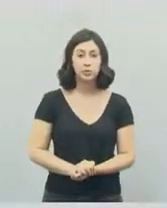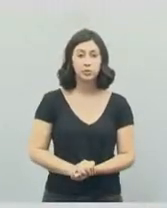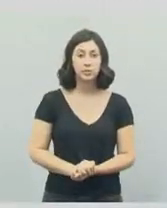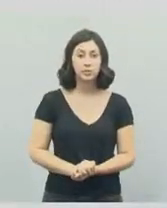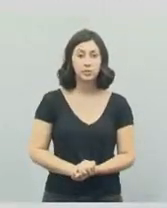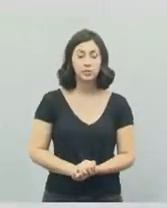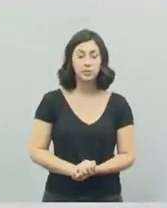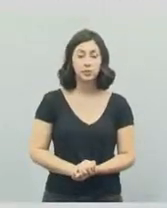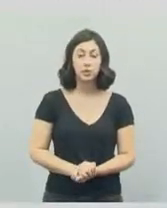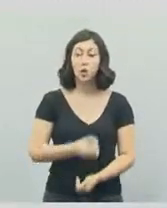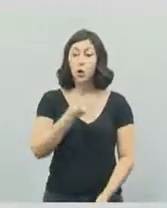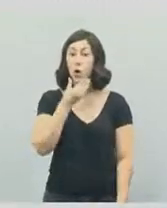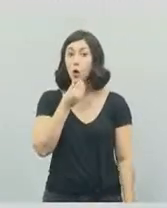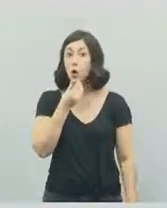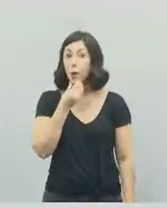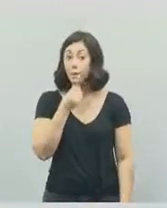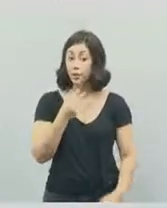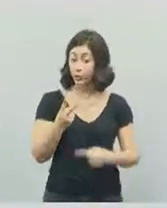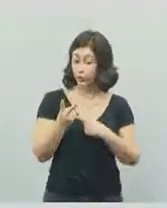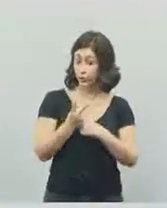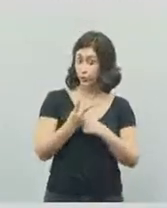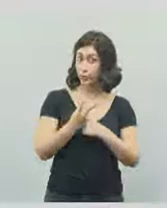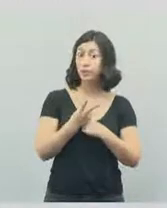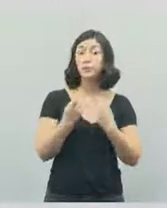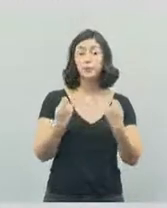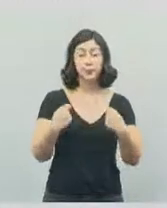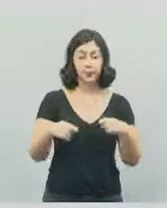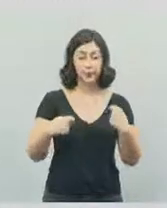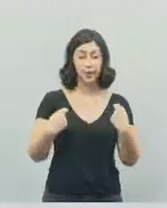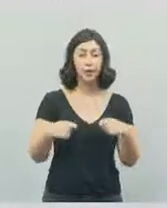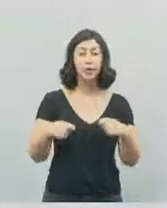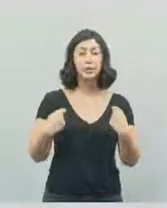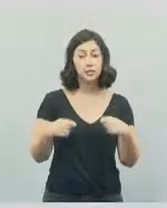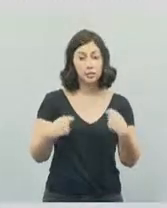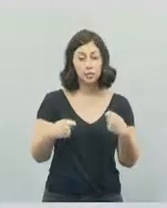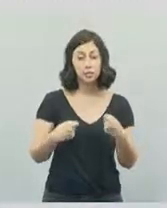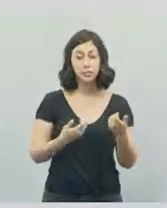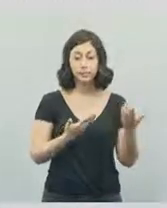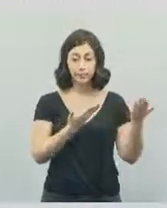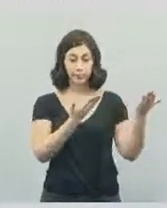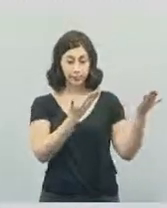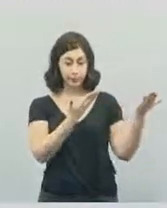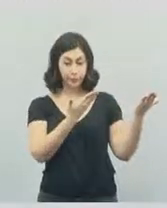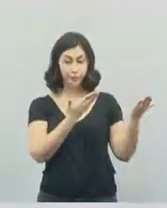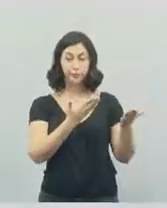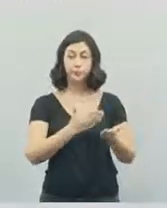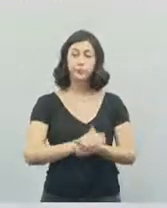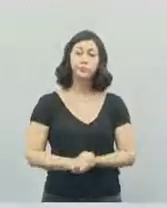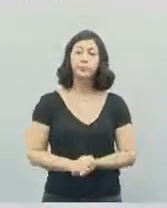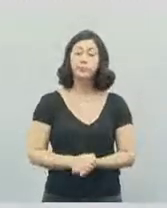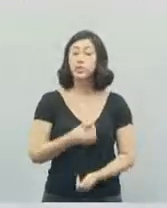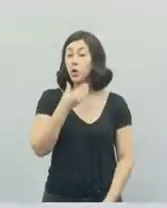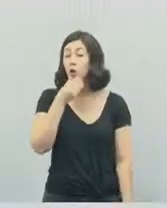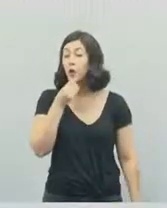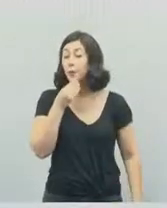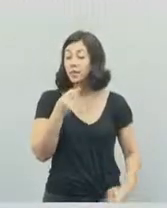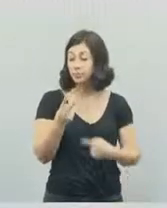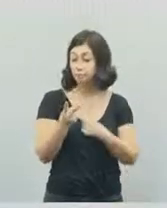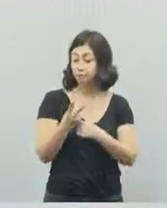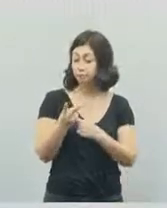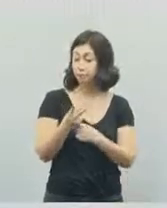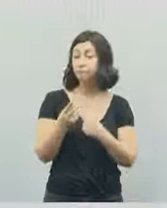Homem também precisa se cuidar. Aparece aí o slide, né? Homem também